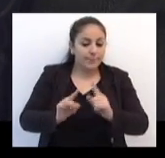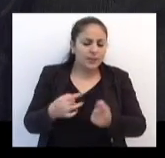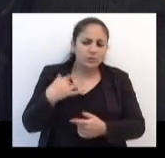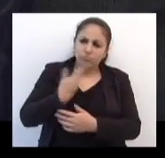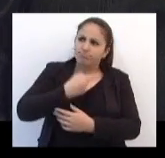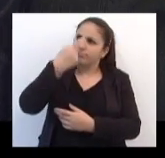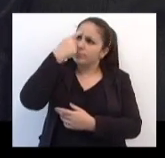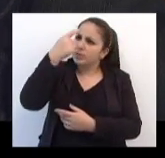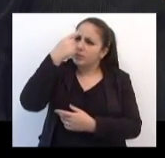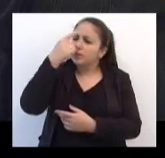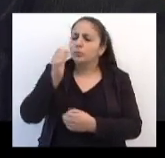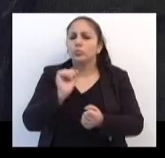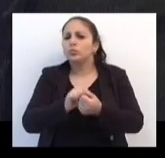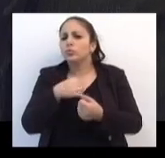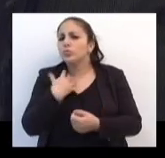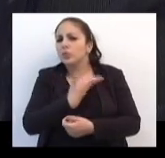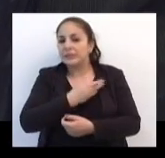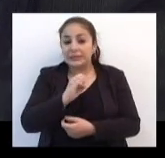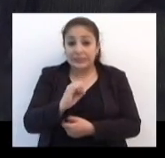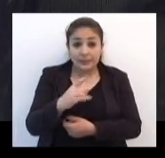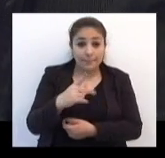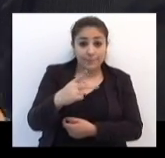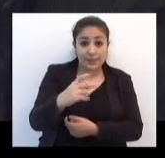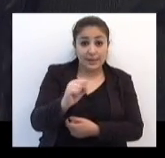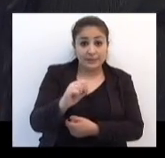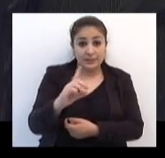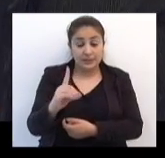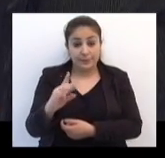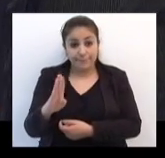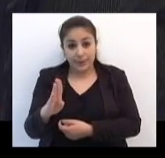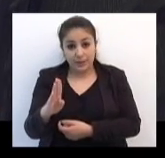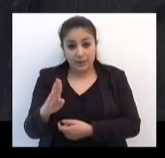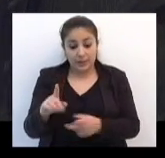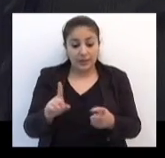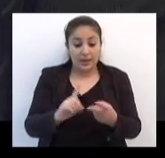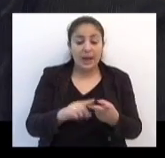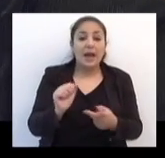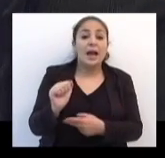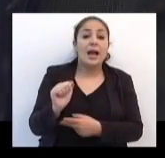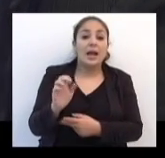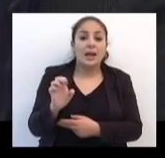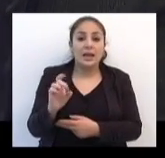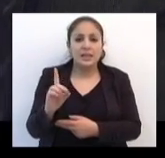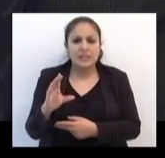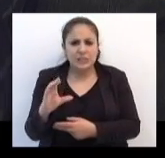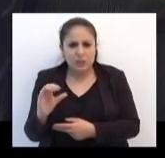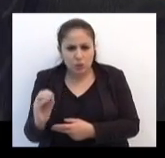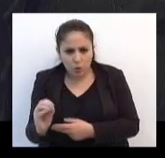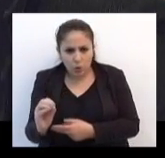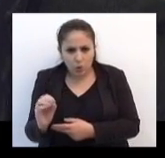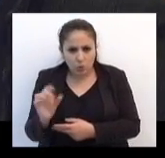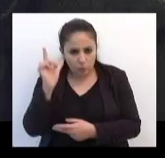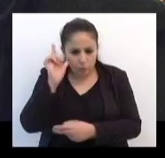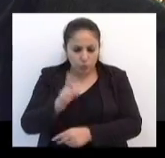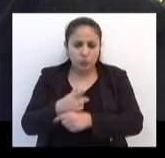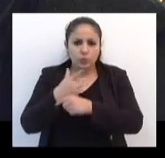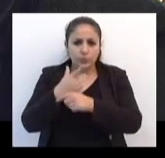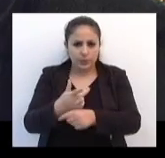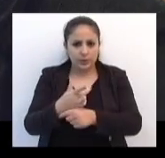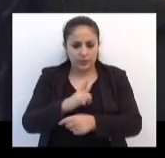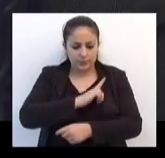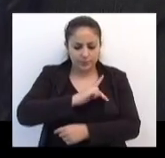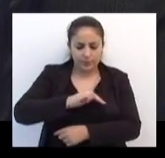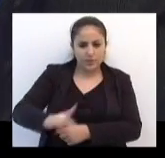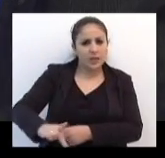ficamos pensando aqui conosco, se o PSDB, se a S e o Neves tivessem ganho as eleições em 2014,